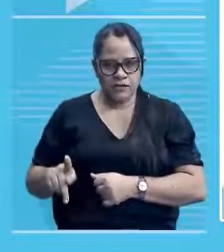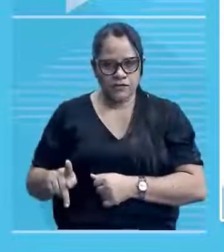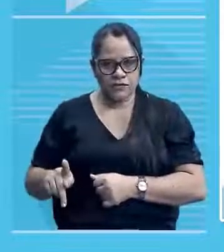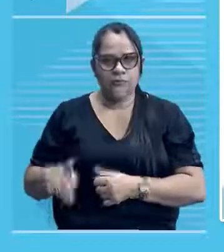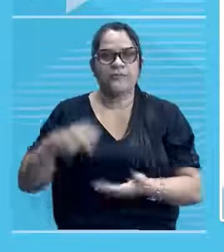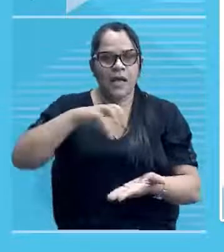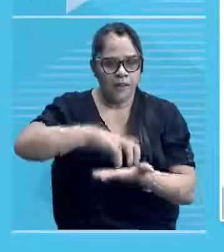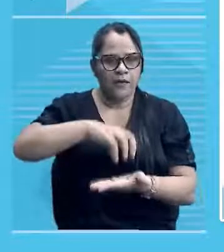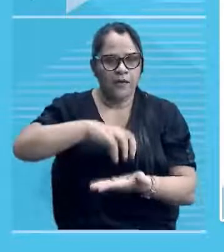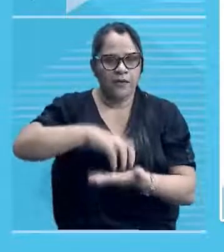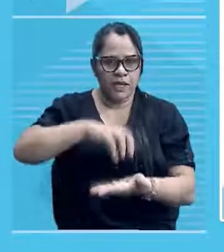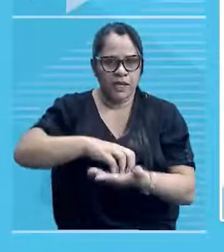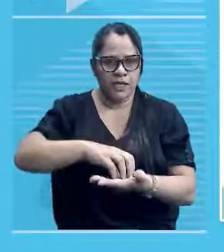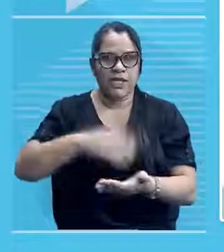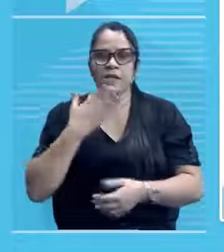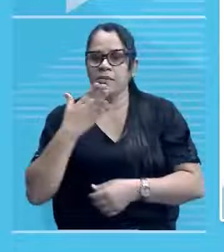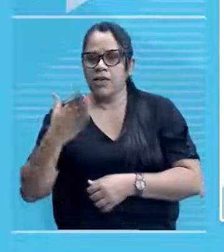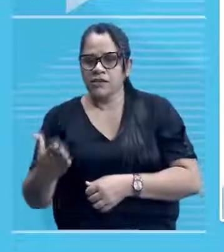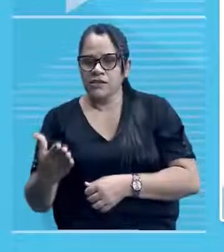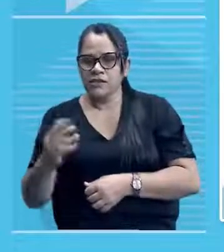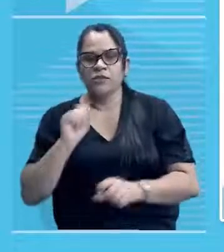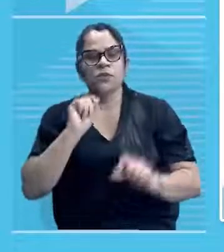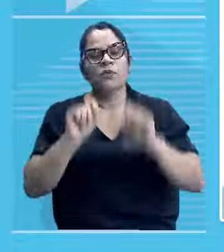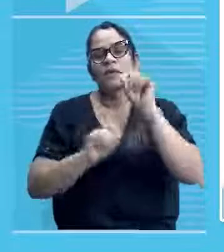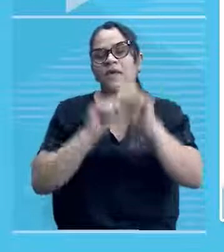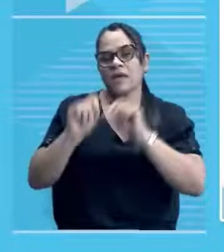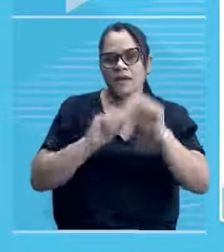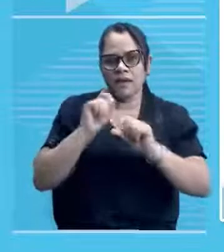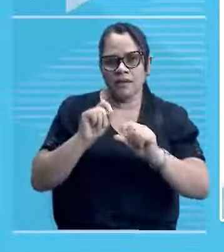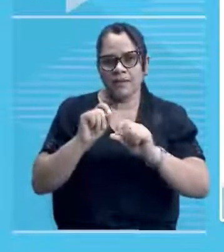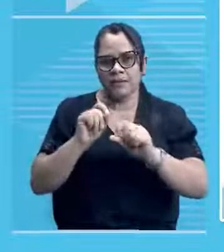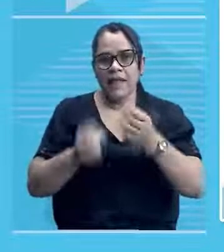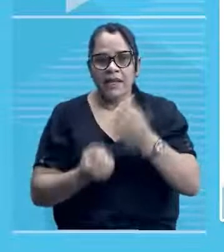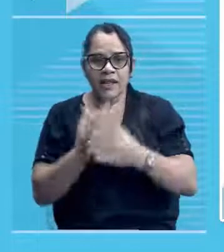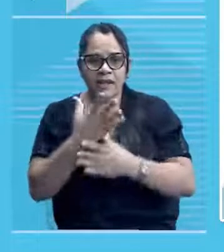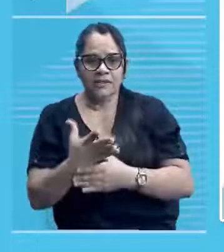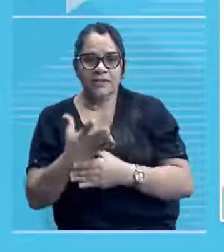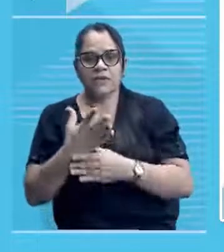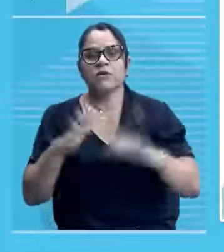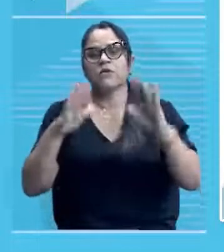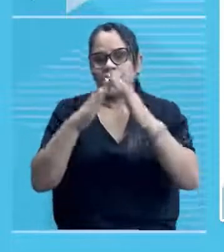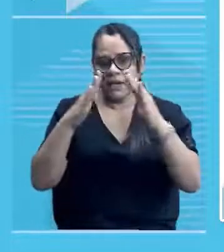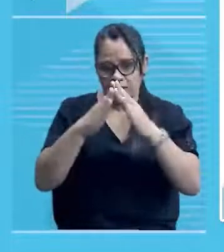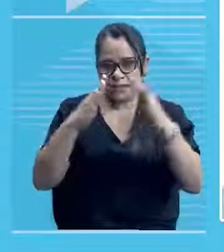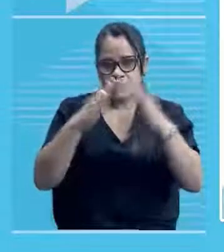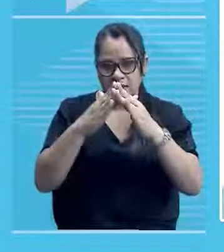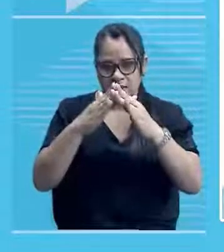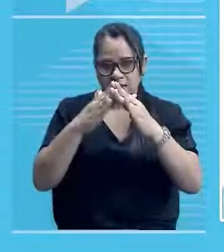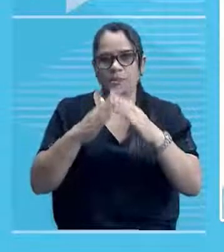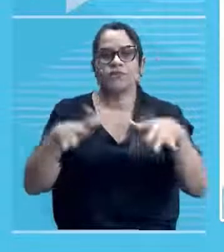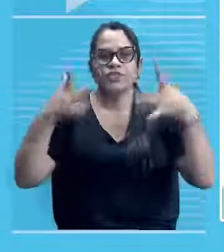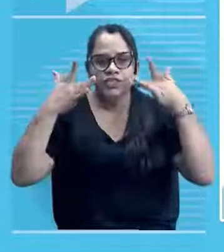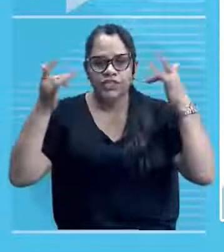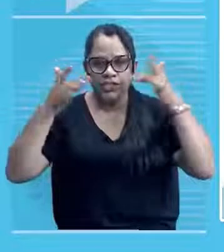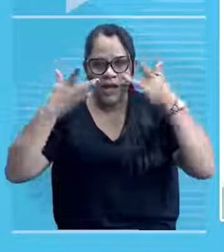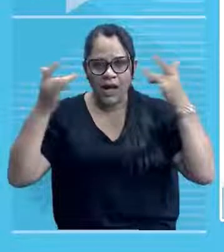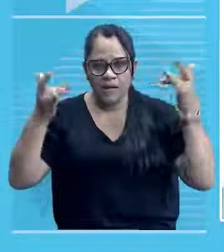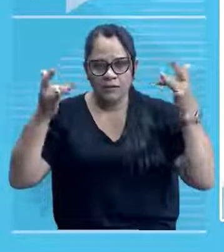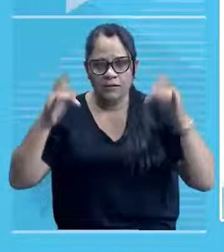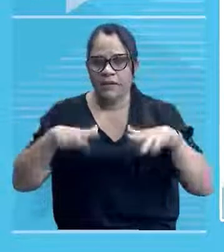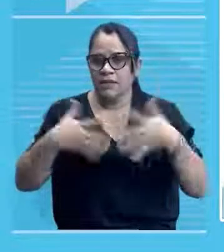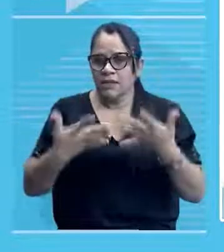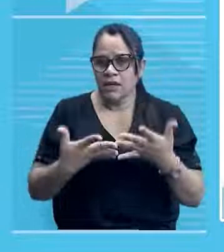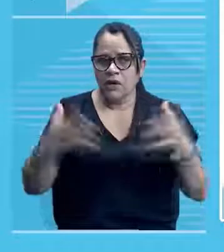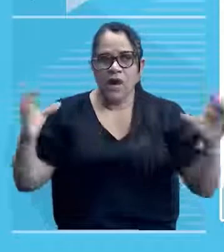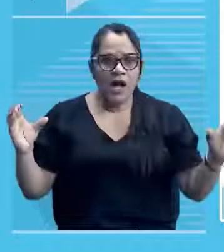E pediram a criação de uma casa de espetáculos. Então, embora